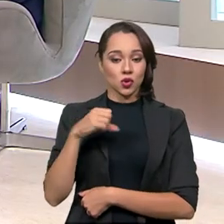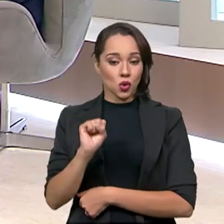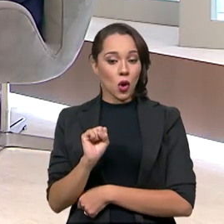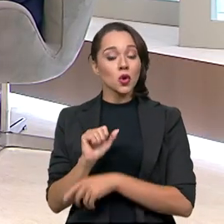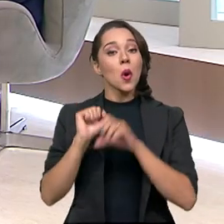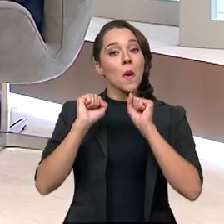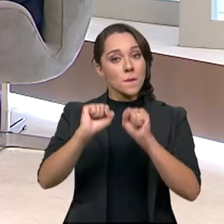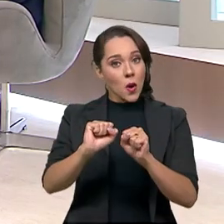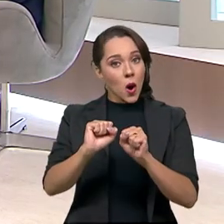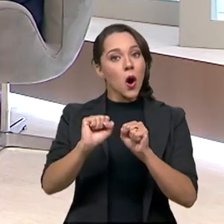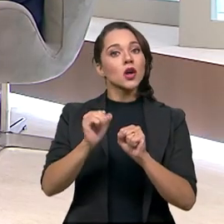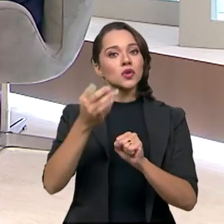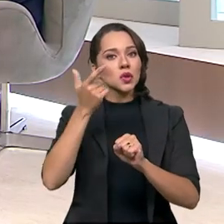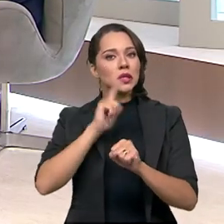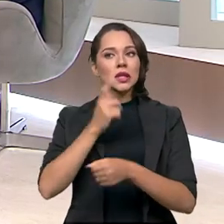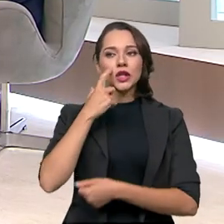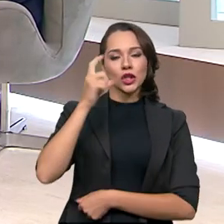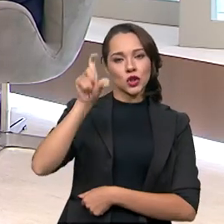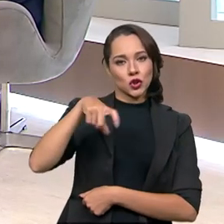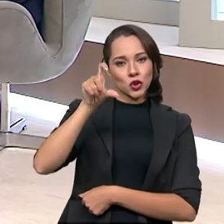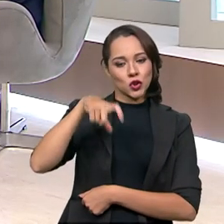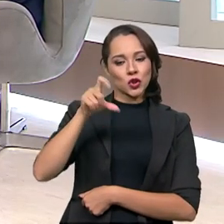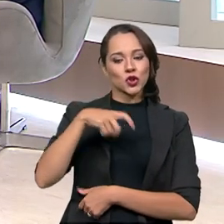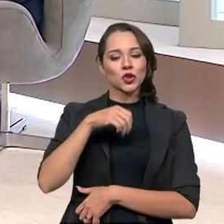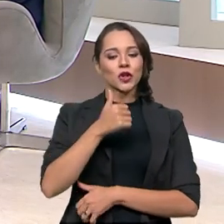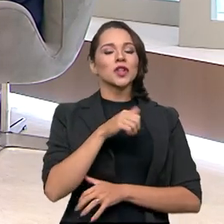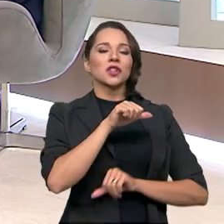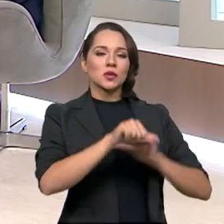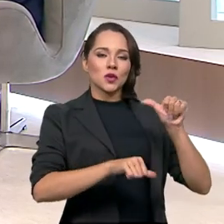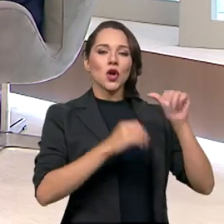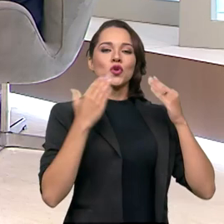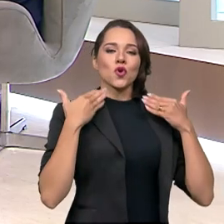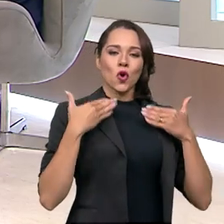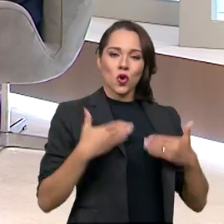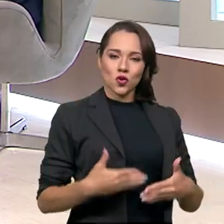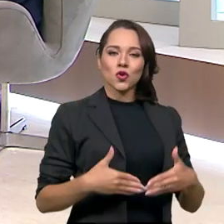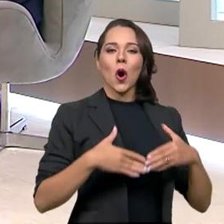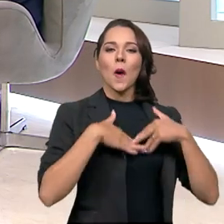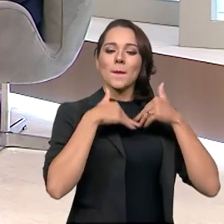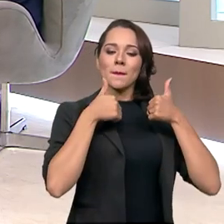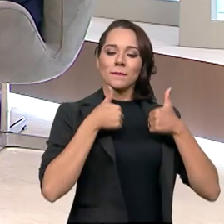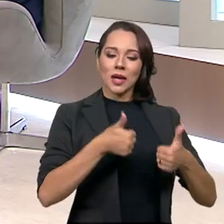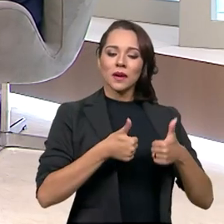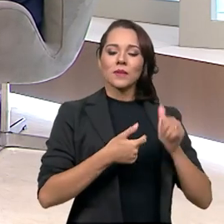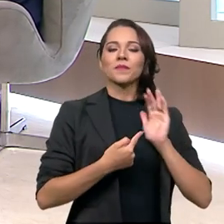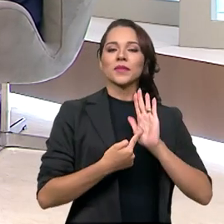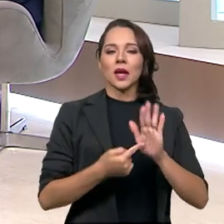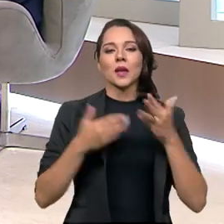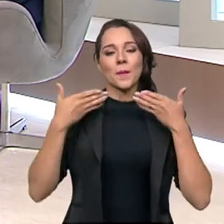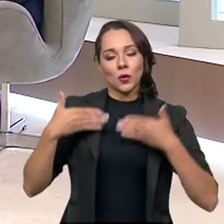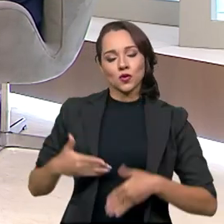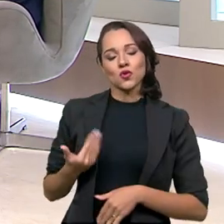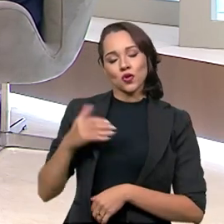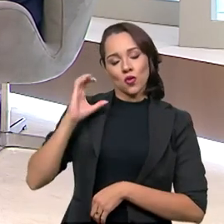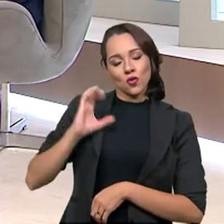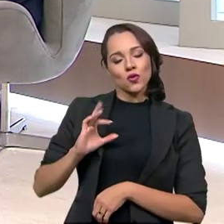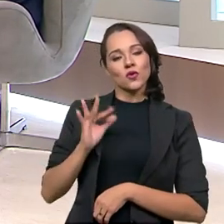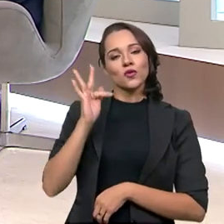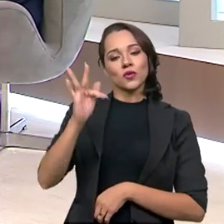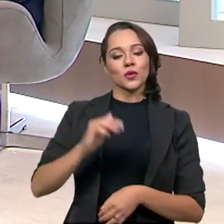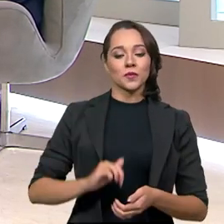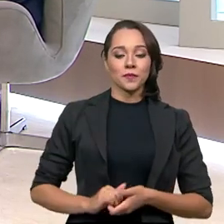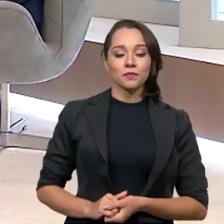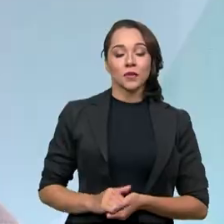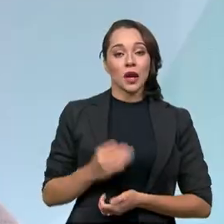que podendo então assumir... Transformar isso no condutor. habilitar e isso refletir na postura desse condutor nas vias.